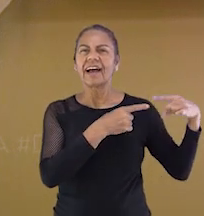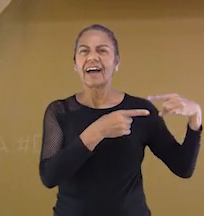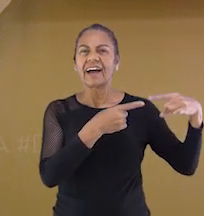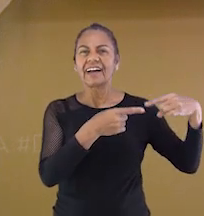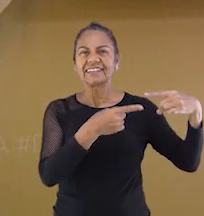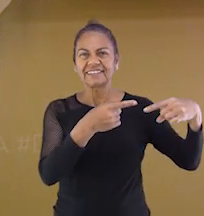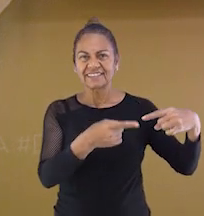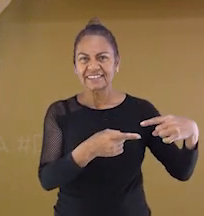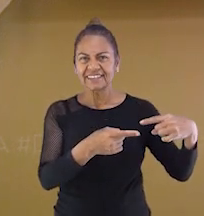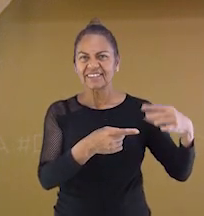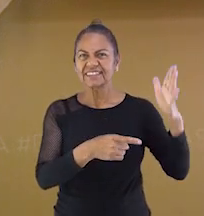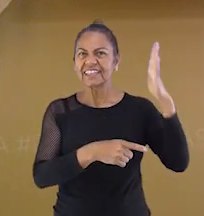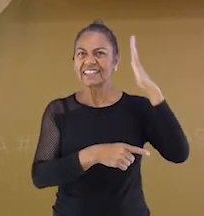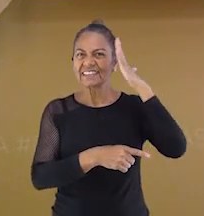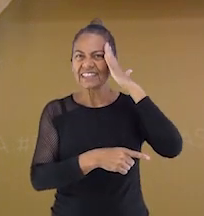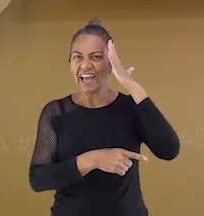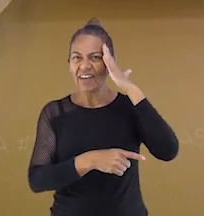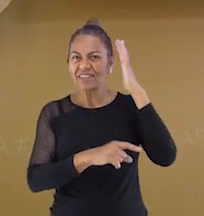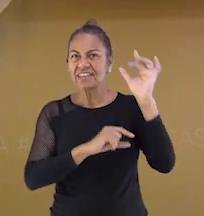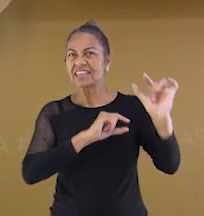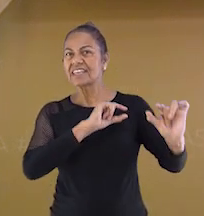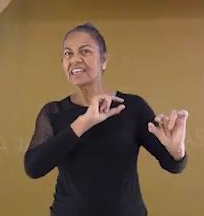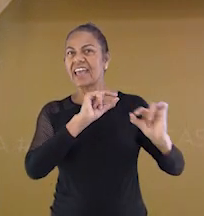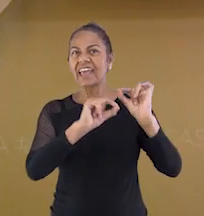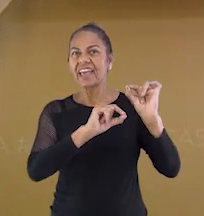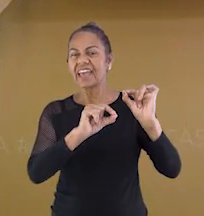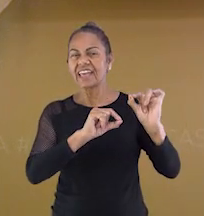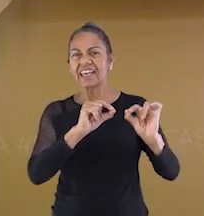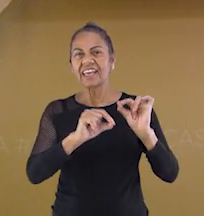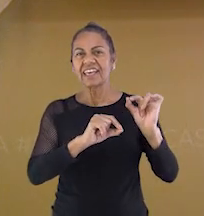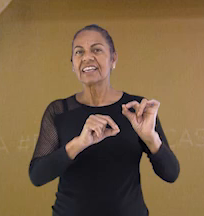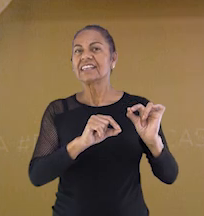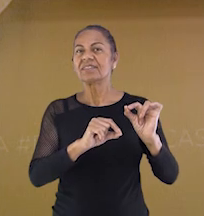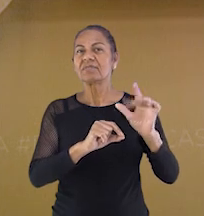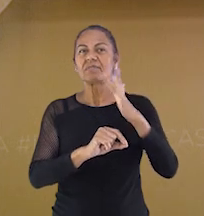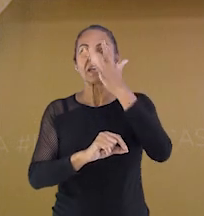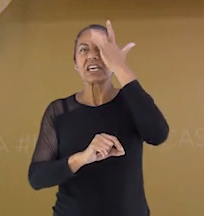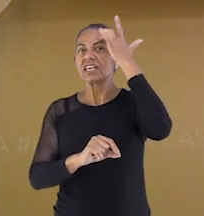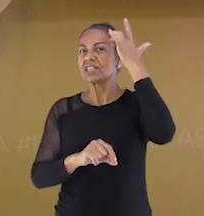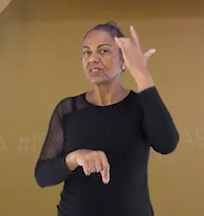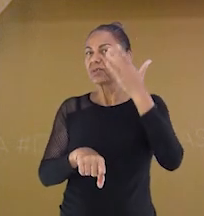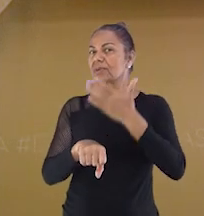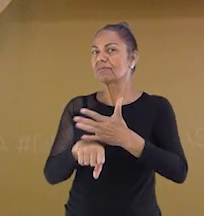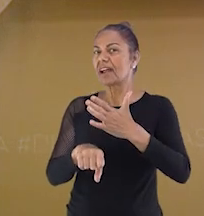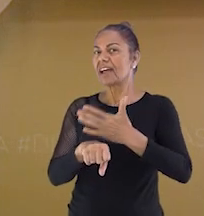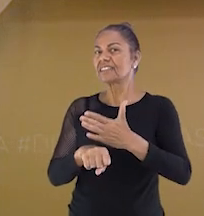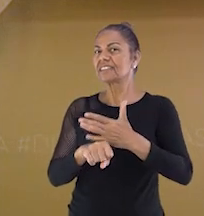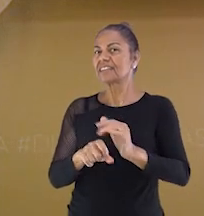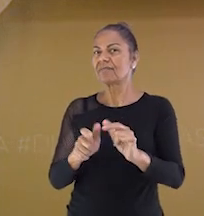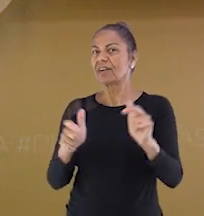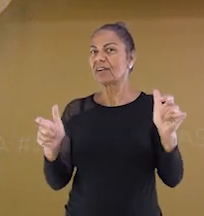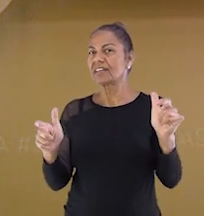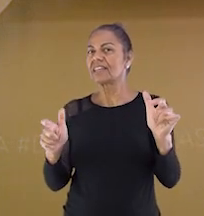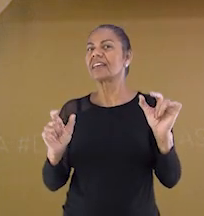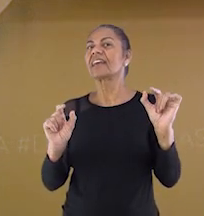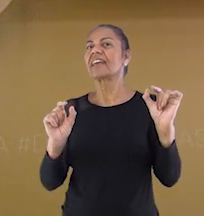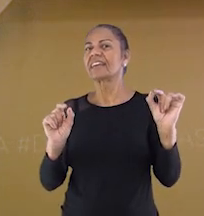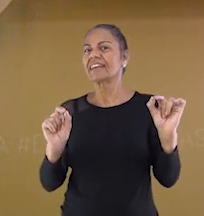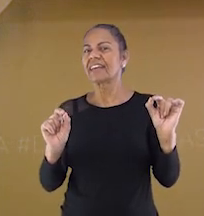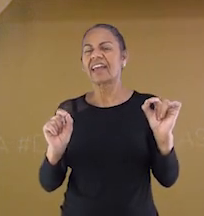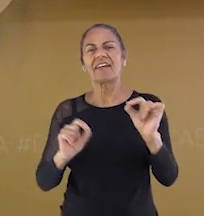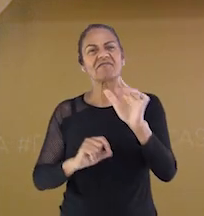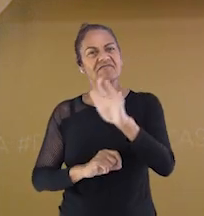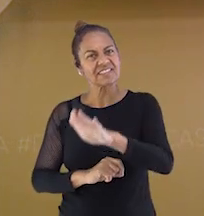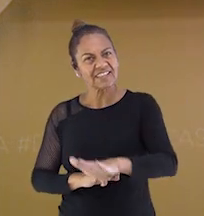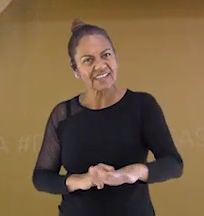vocês sabem quais são os grandes praticantes e incentivadores desses jogos? São as crianças.